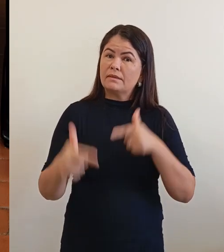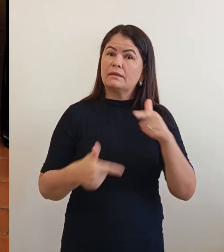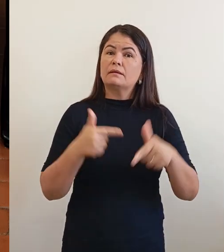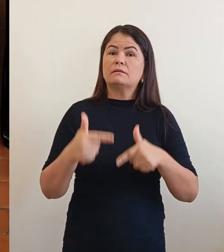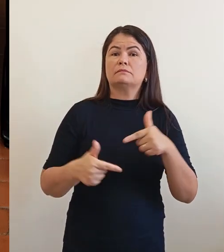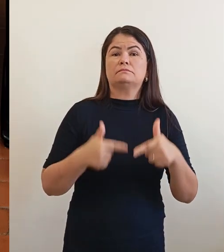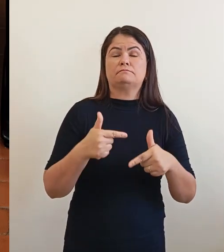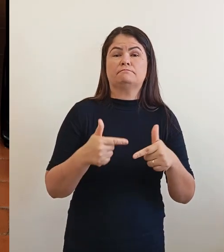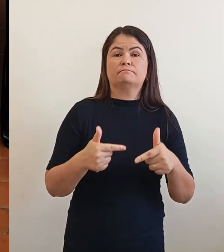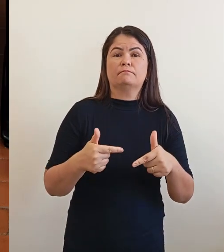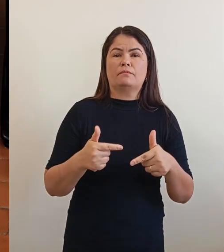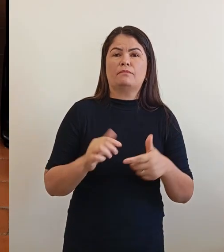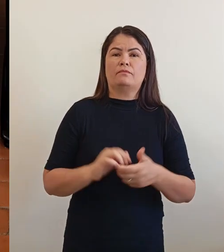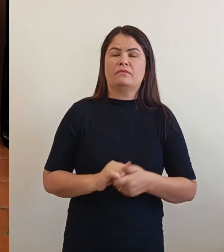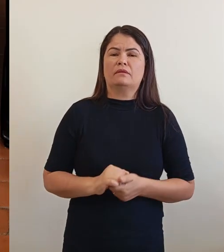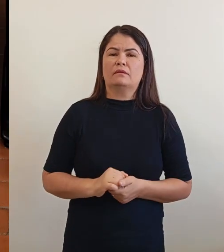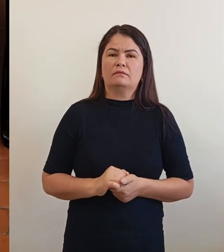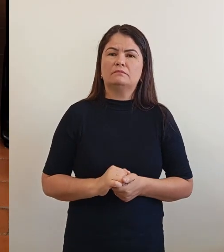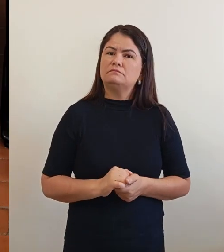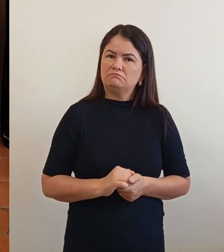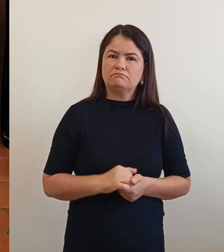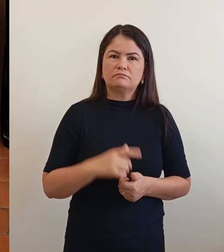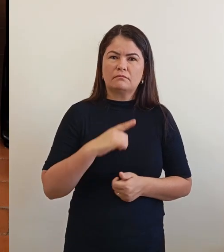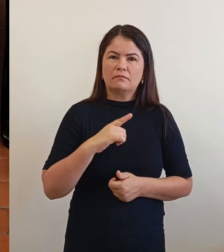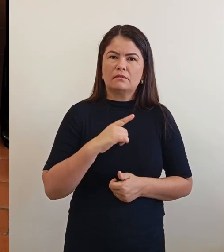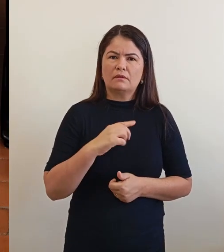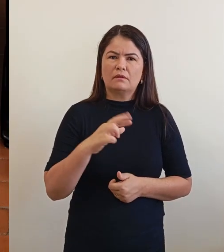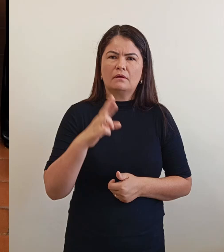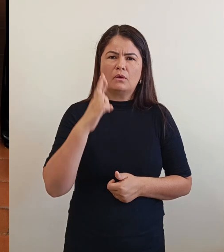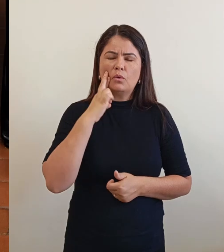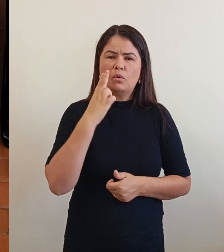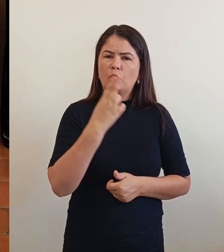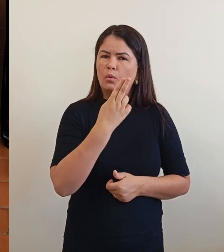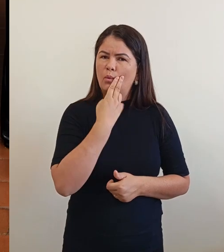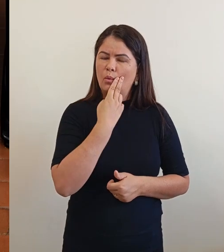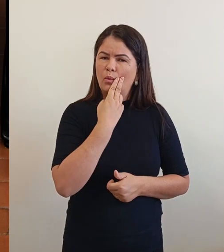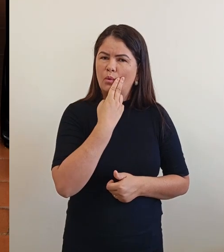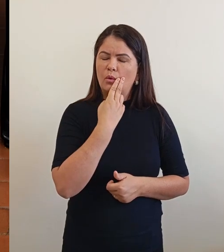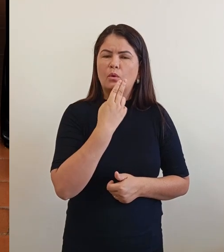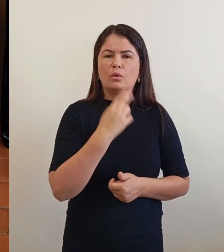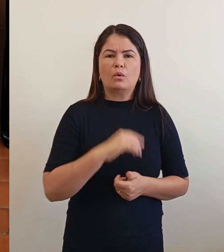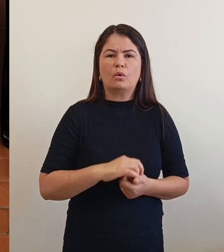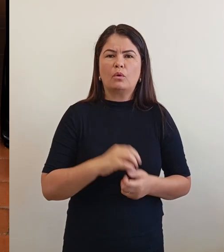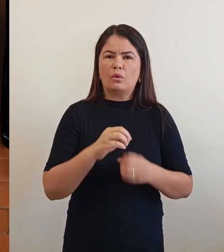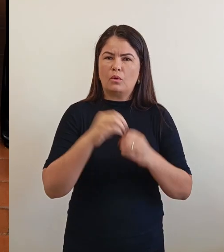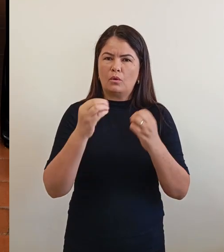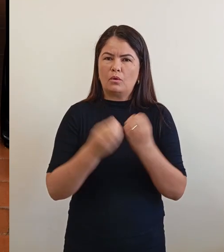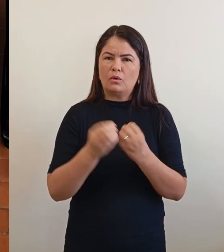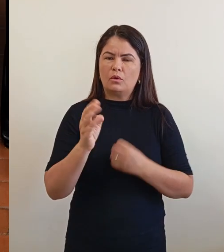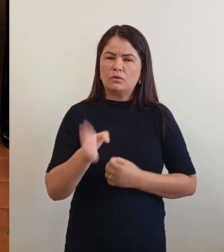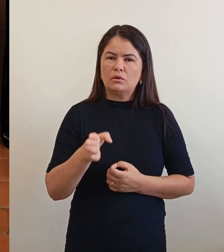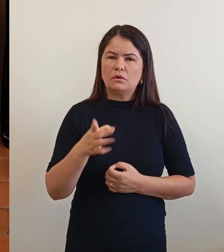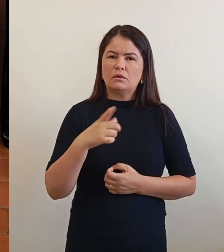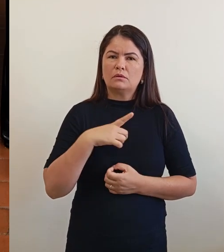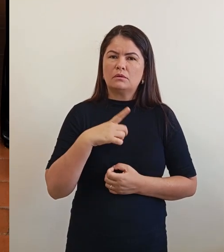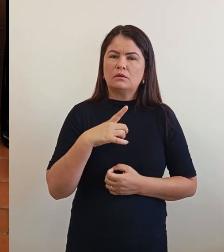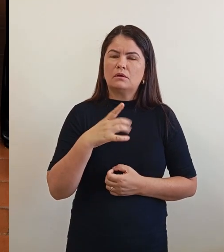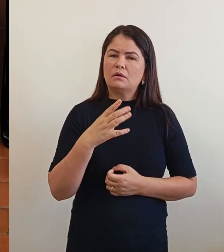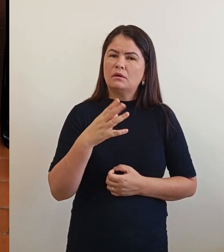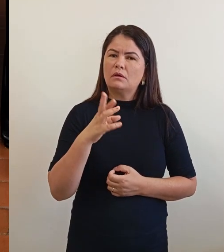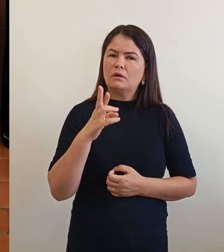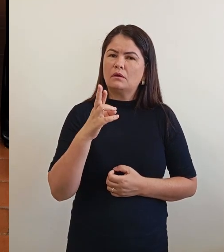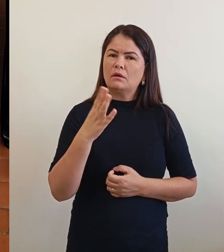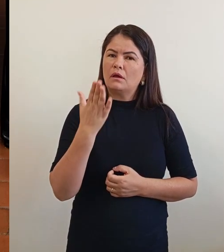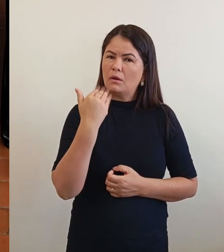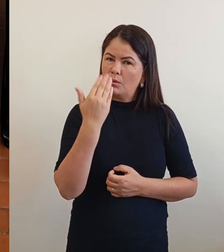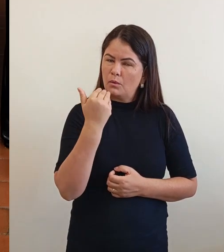para a gente plantar também aí o restaurante. Lembrando que a faculdade já oferece alimentação. E nós